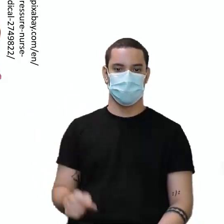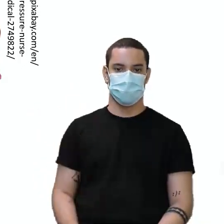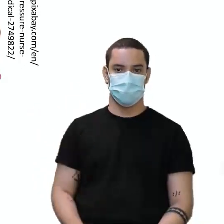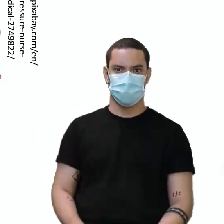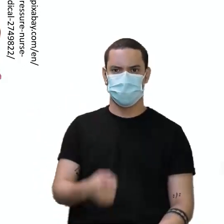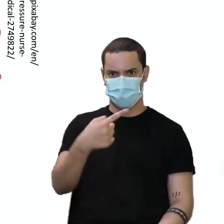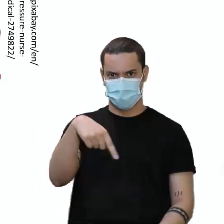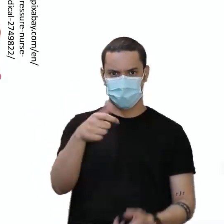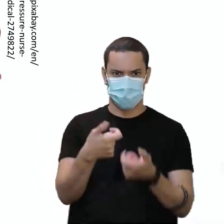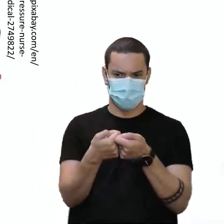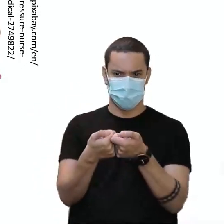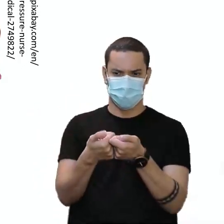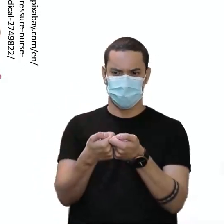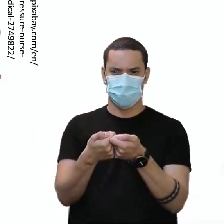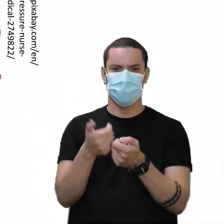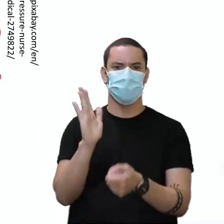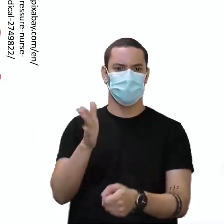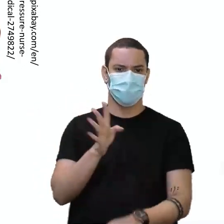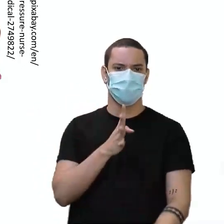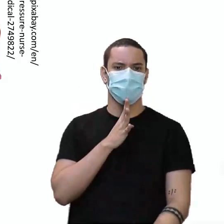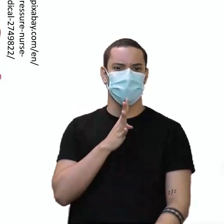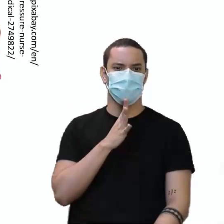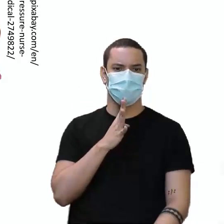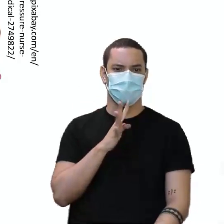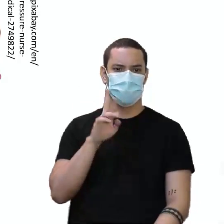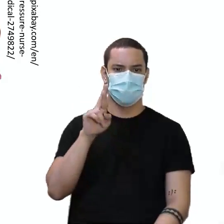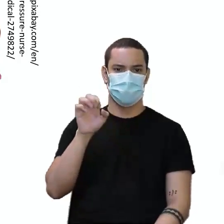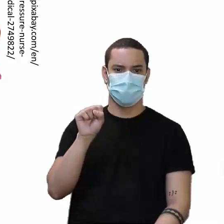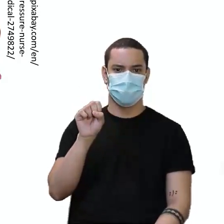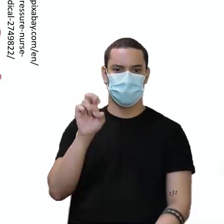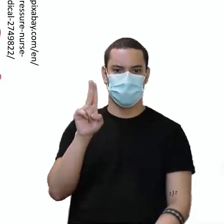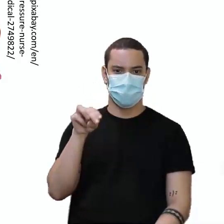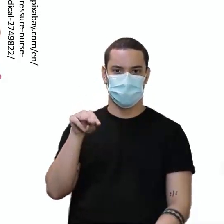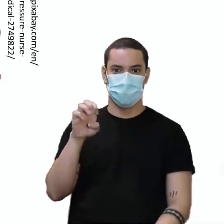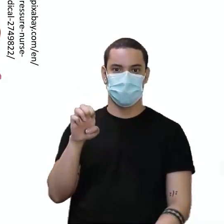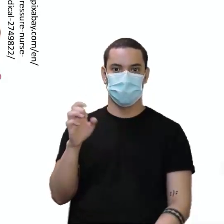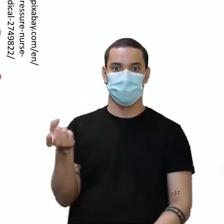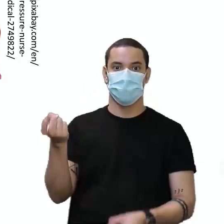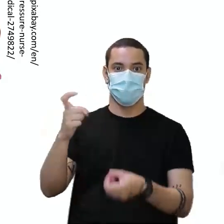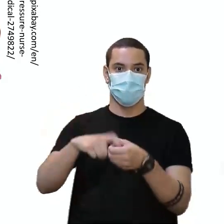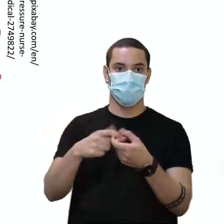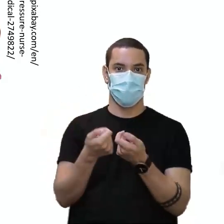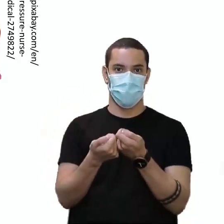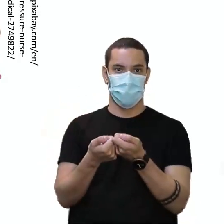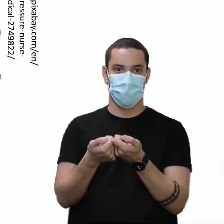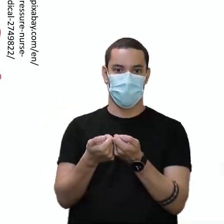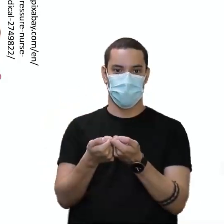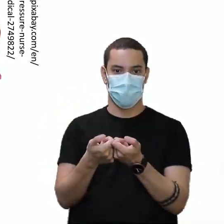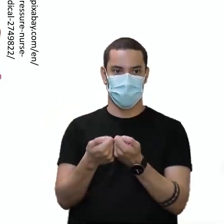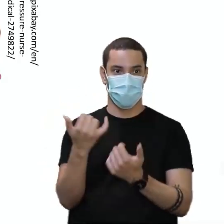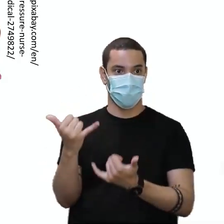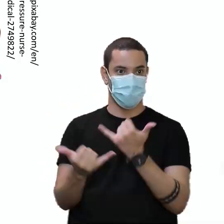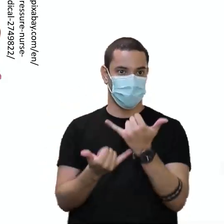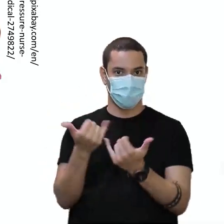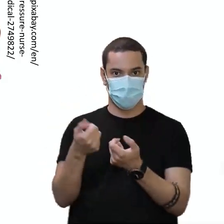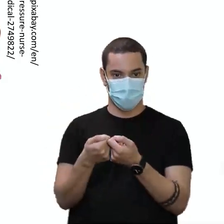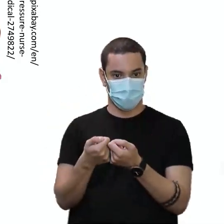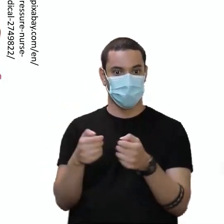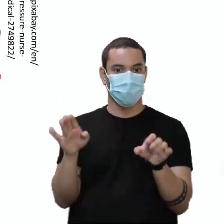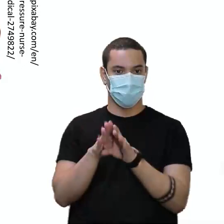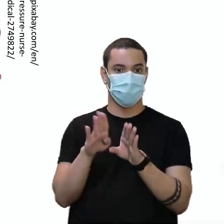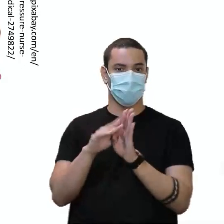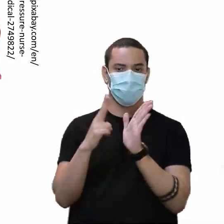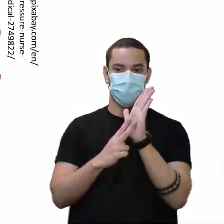videogame, por exemplo, já deve ter ouvido essa palavra aqui, que é retomar o jogo, né? Resumé game. Retomar o jogo, talvez seja um